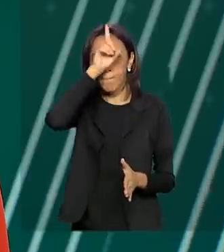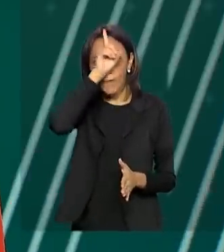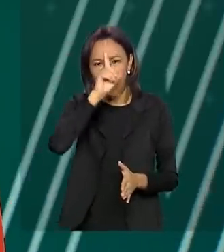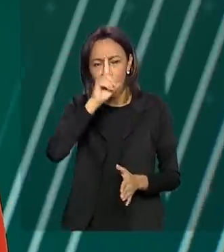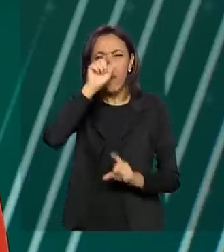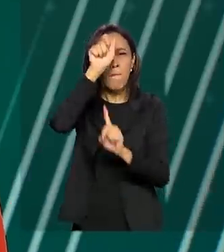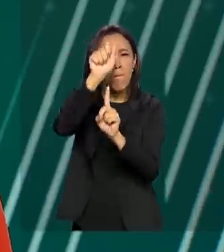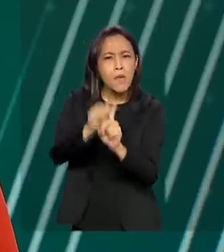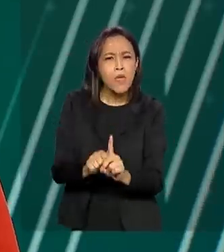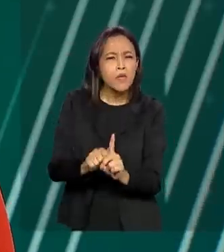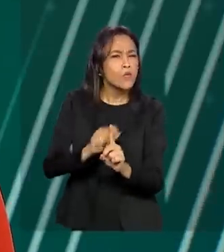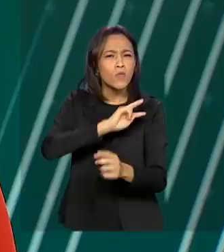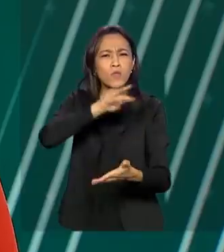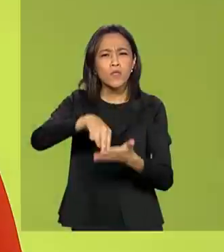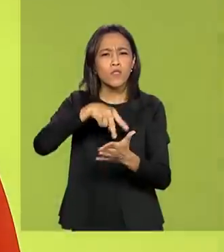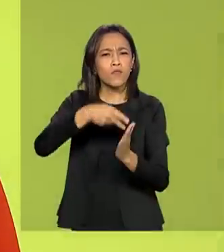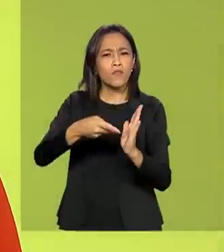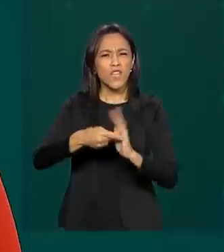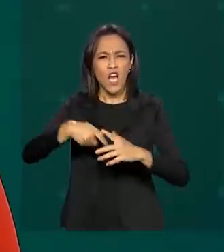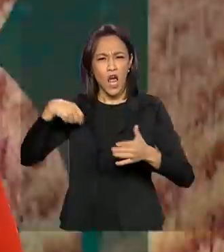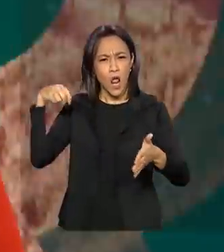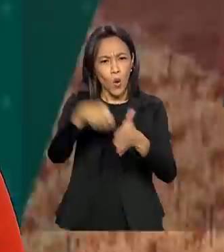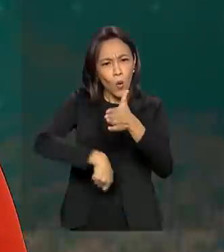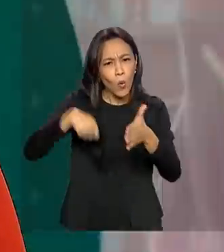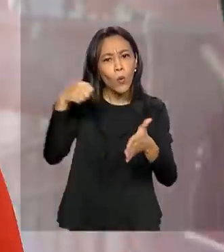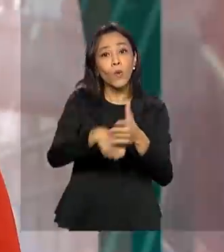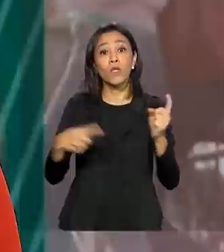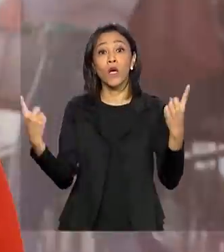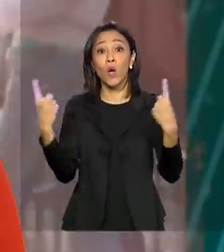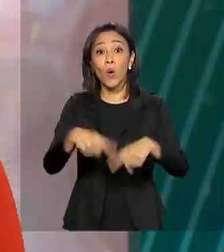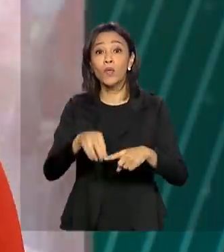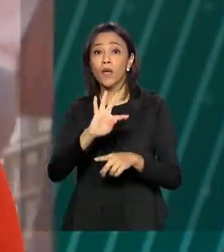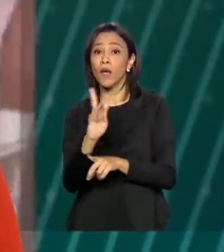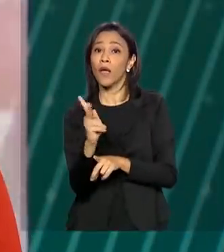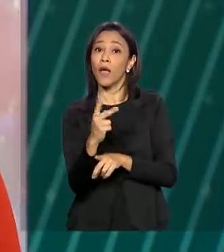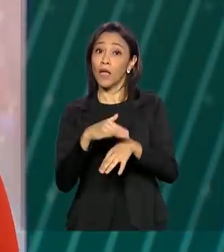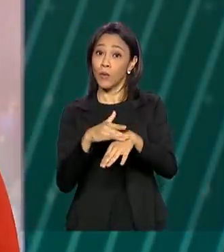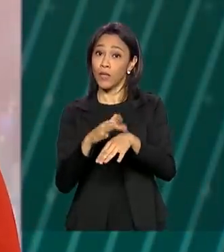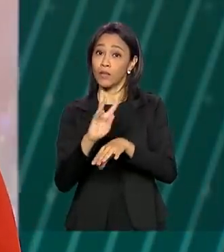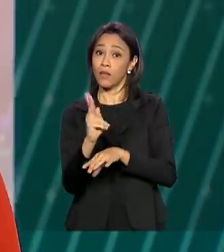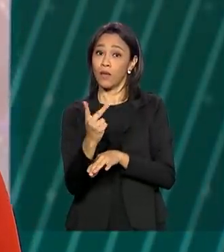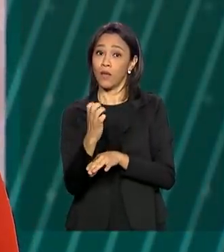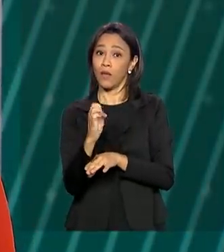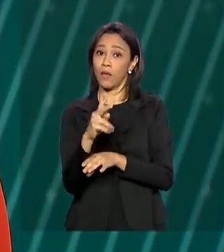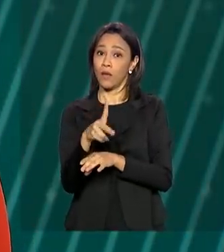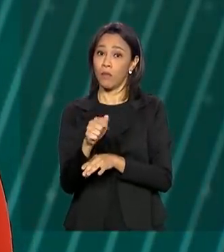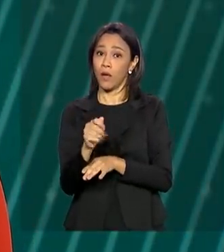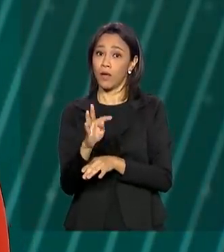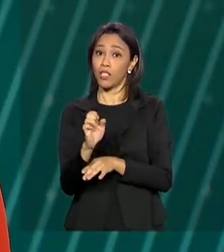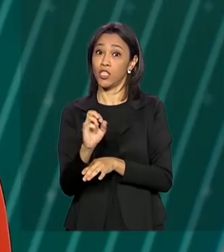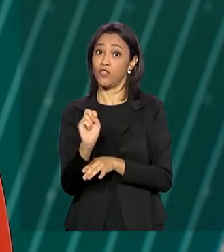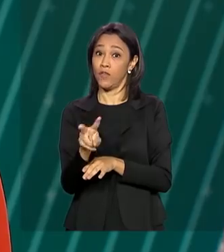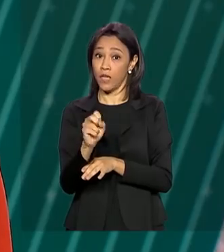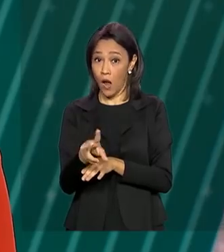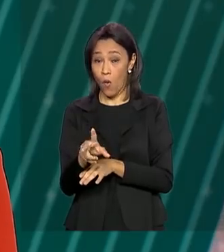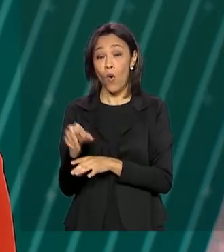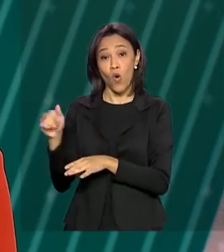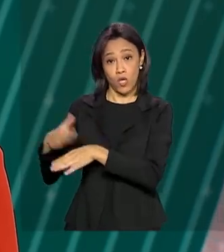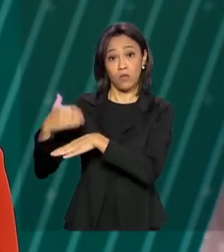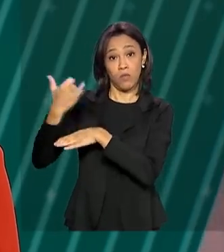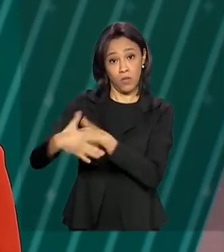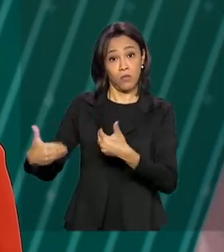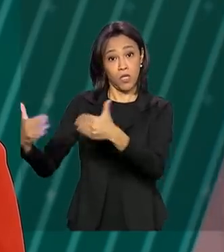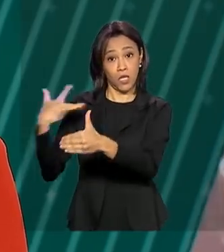que representa a luta contra as hepatites virais. O Ministério da Saúde informou que a fila para o tratamento dos quatro